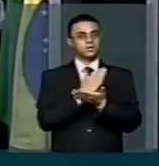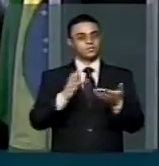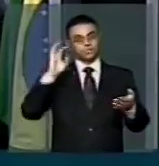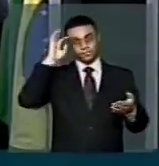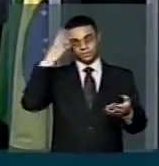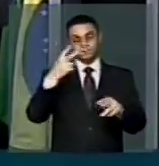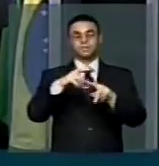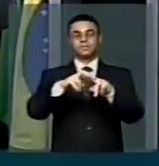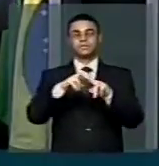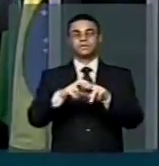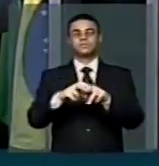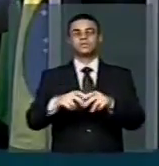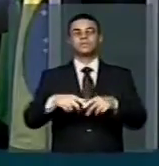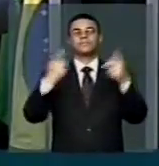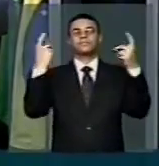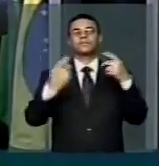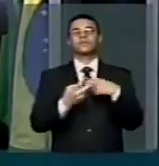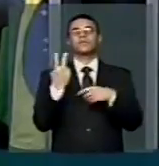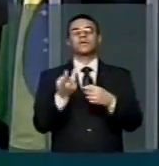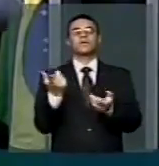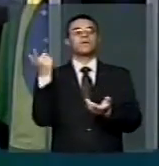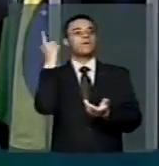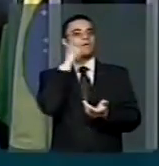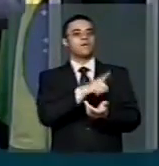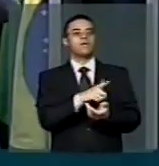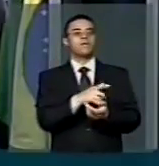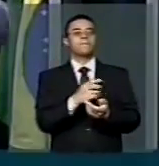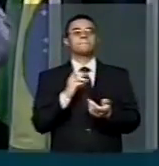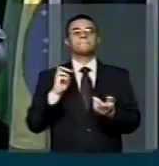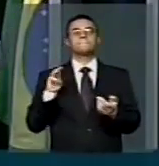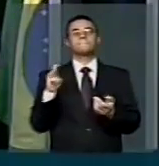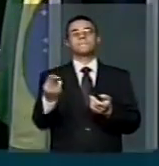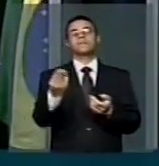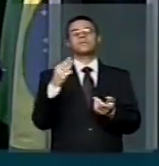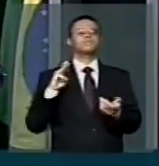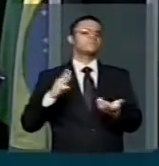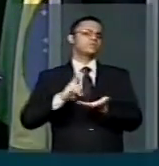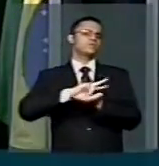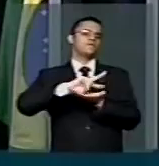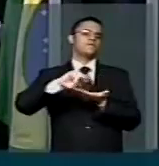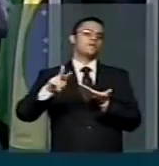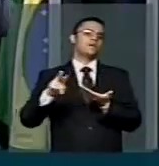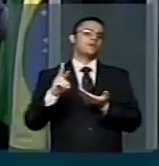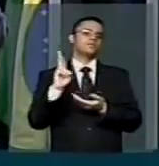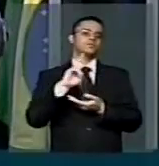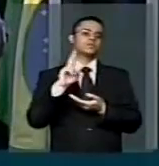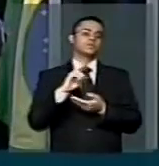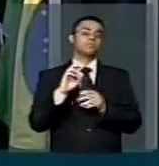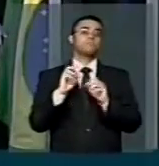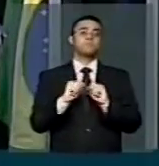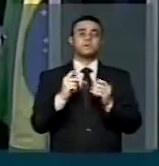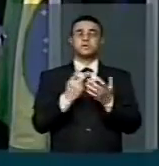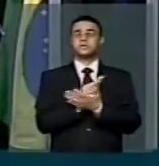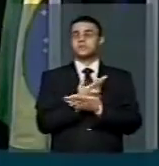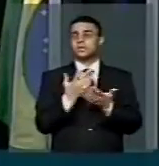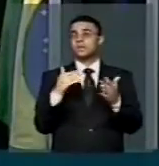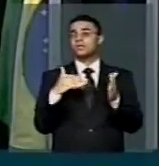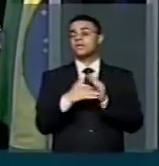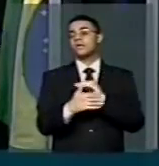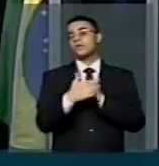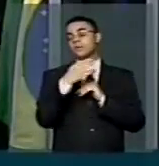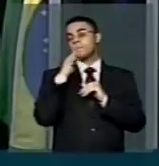em razão do superfaturamento, milhões e milhões de reais, possivelmente bilhões de reais,